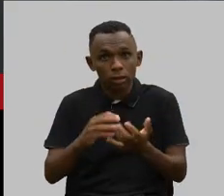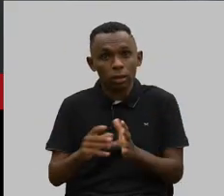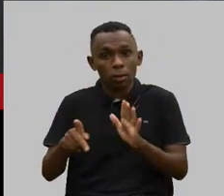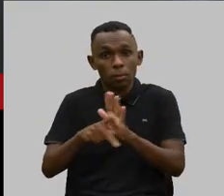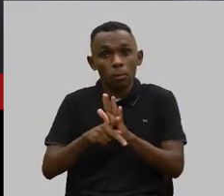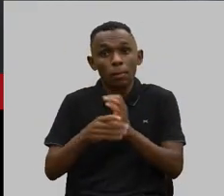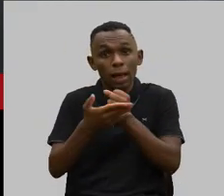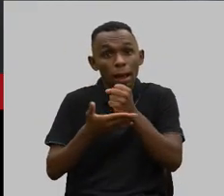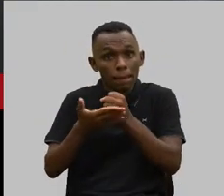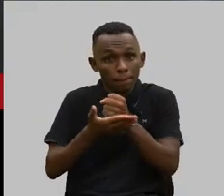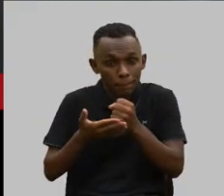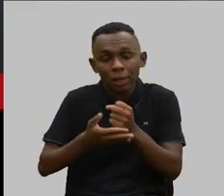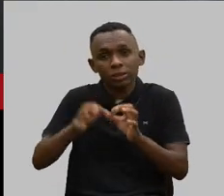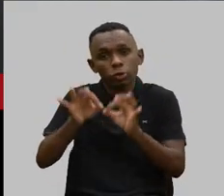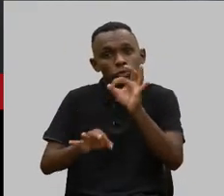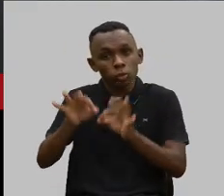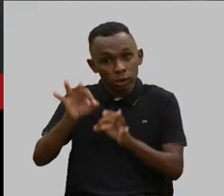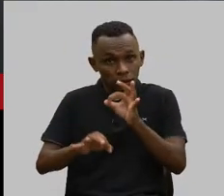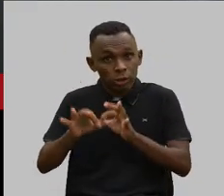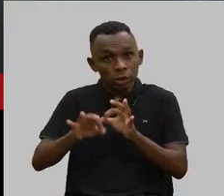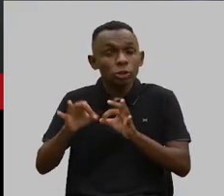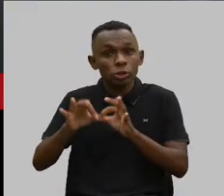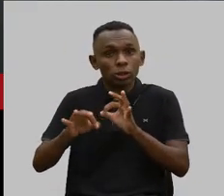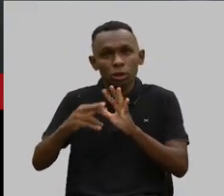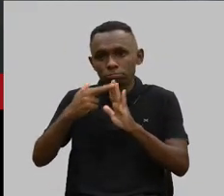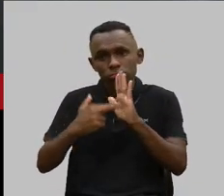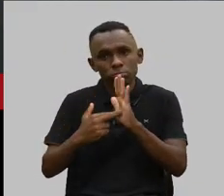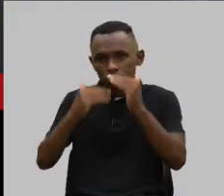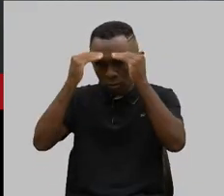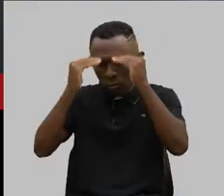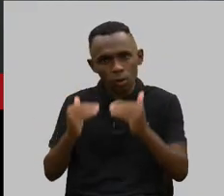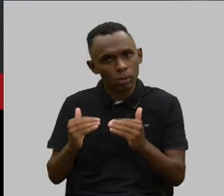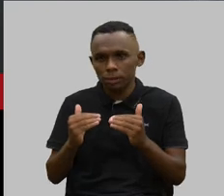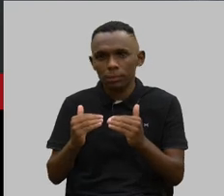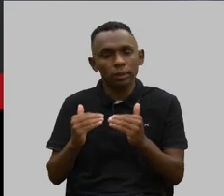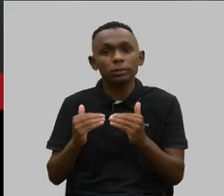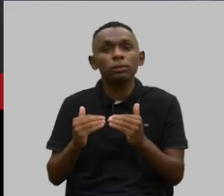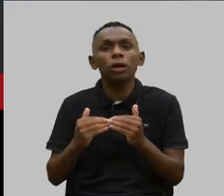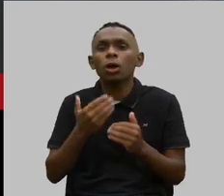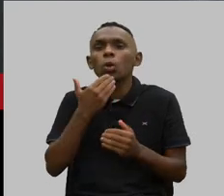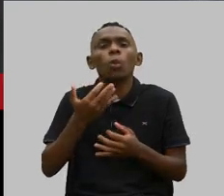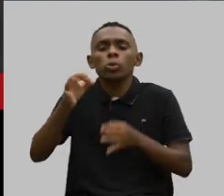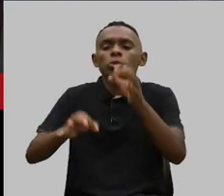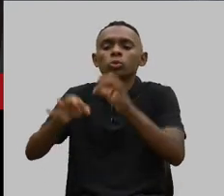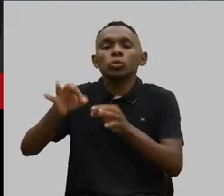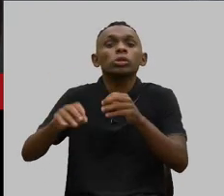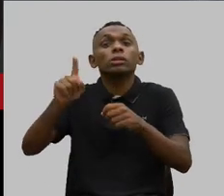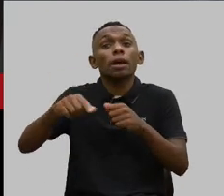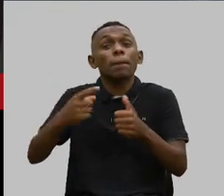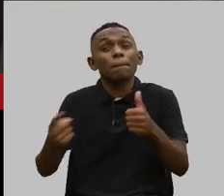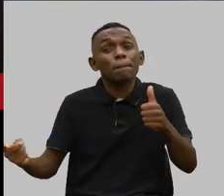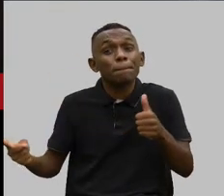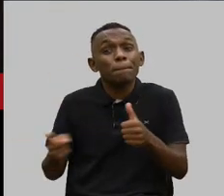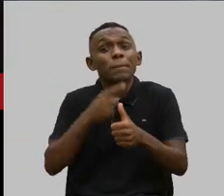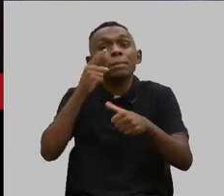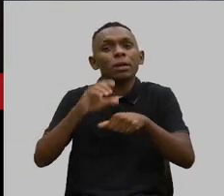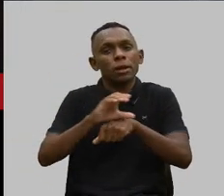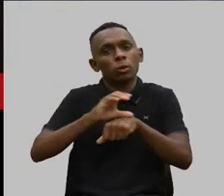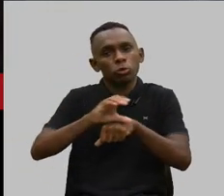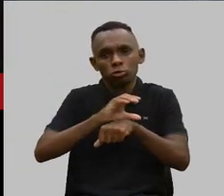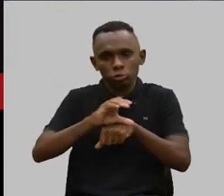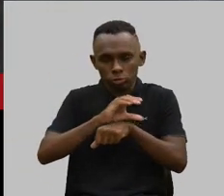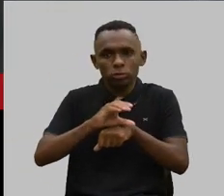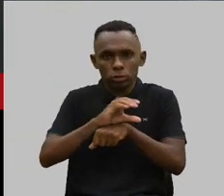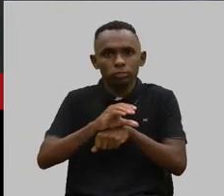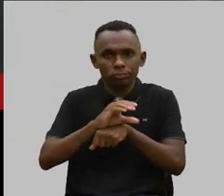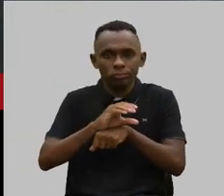princípios jurídicos do sistema a que pertence. Qual é o sistema jurídico que nós pertencemos à Constituição, o primeiro deles? Eu já